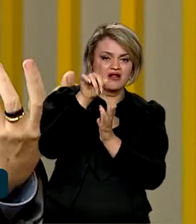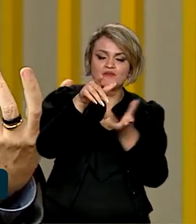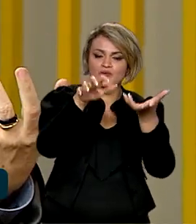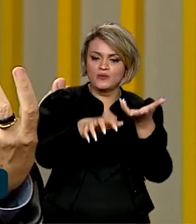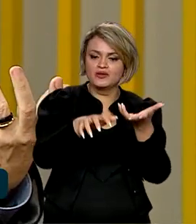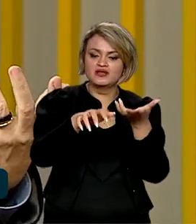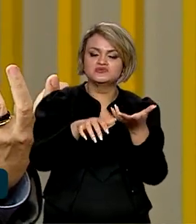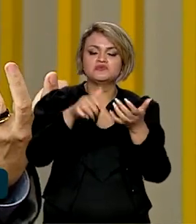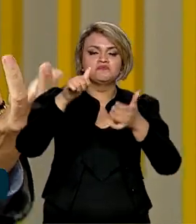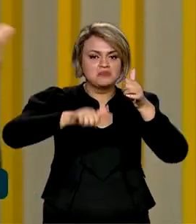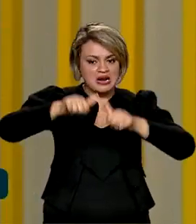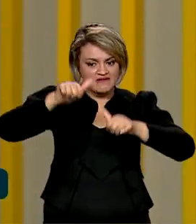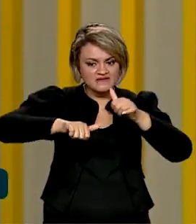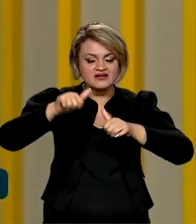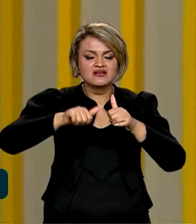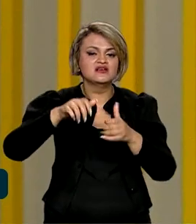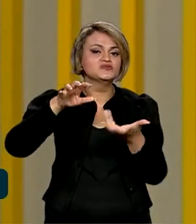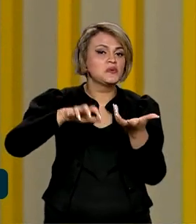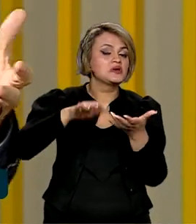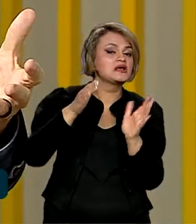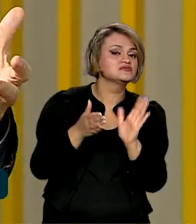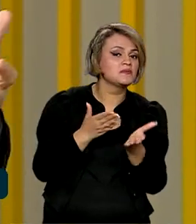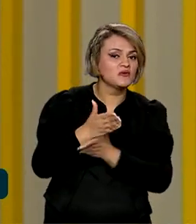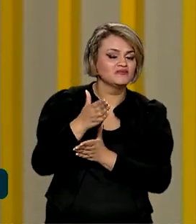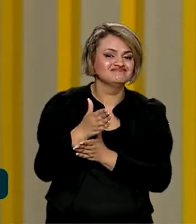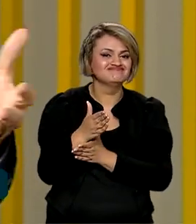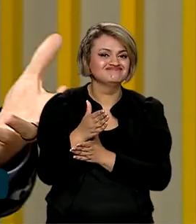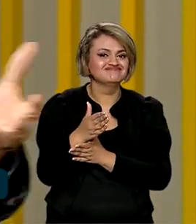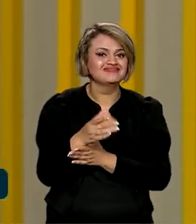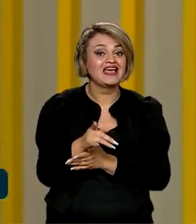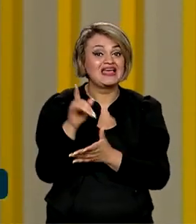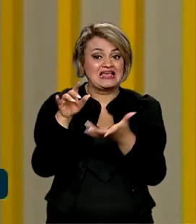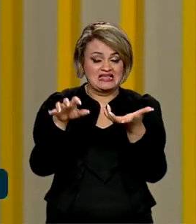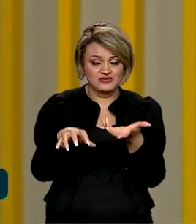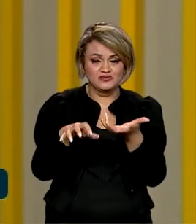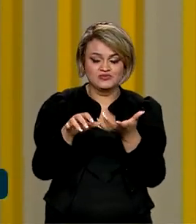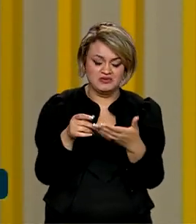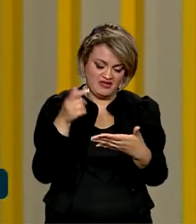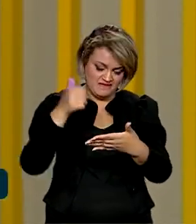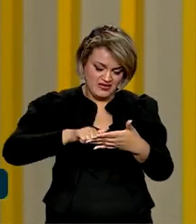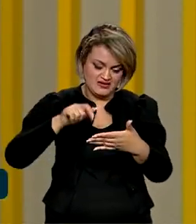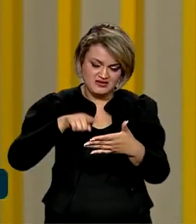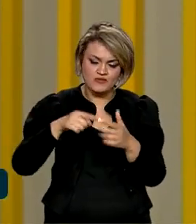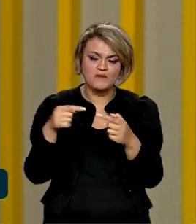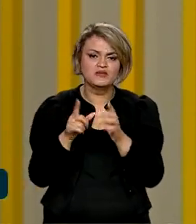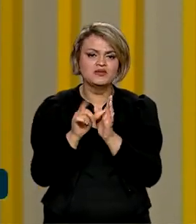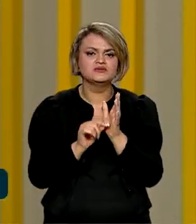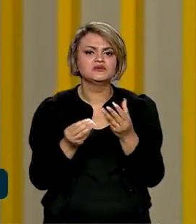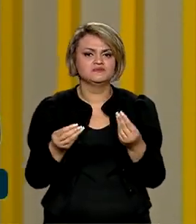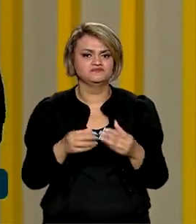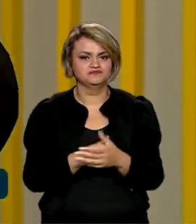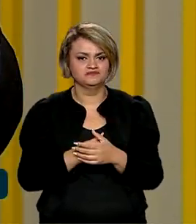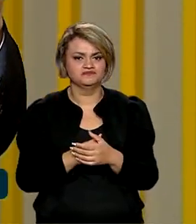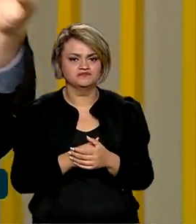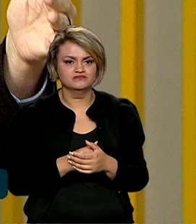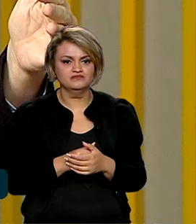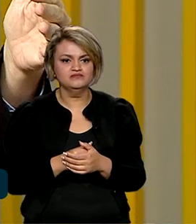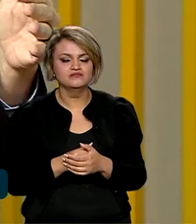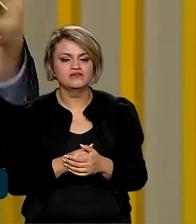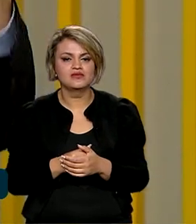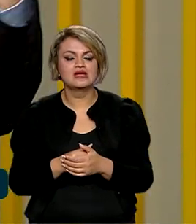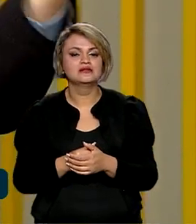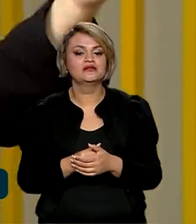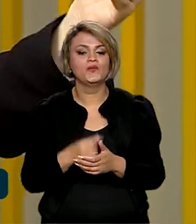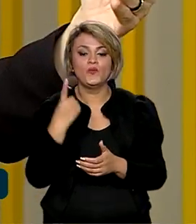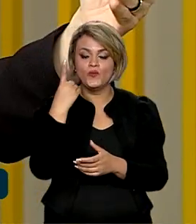vitorioso nas urnas, na forma de programas e ações orçamentárias. Então, o primeiro